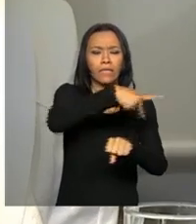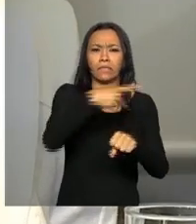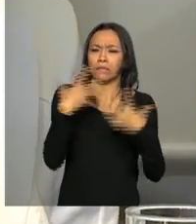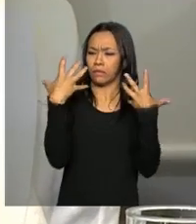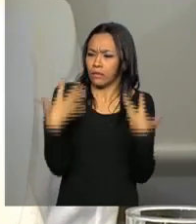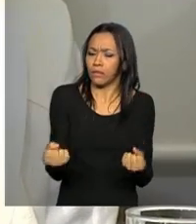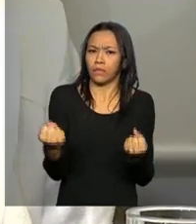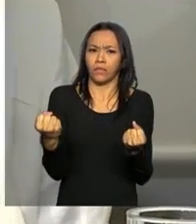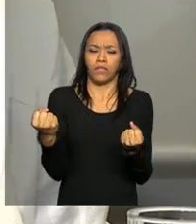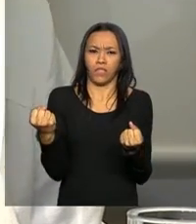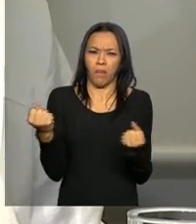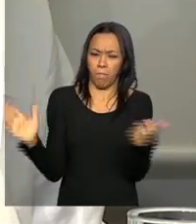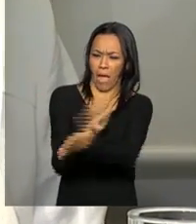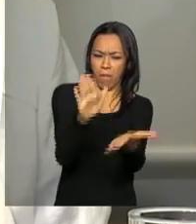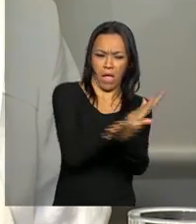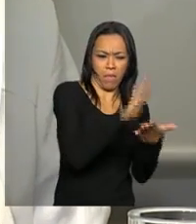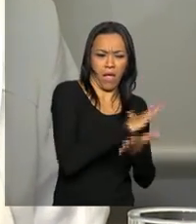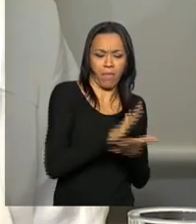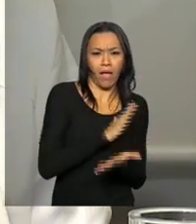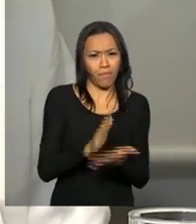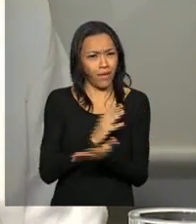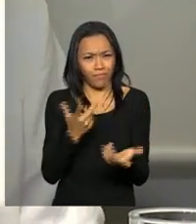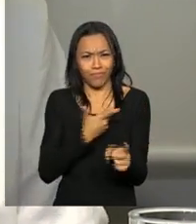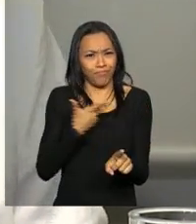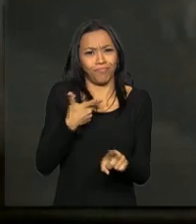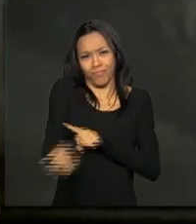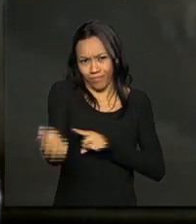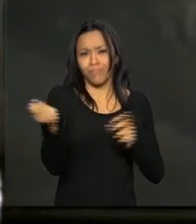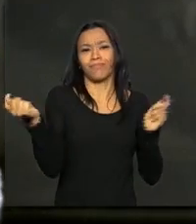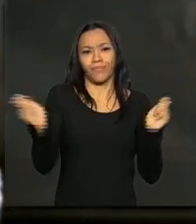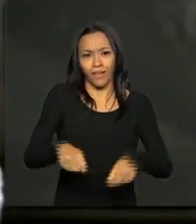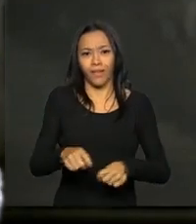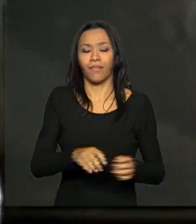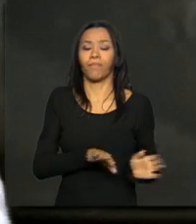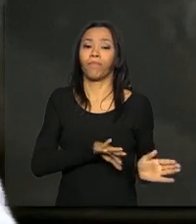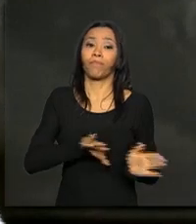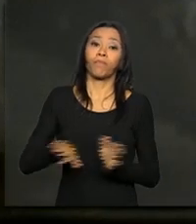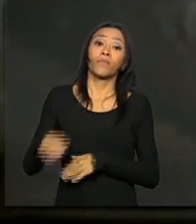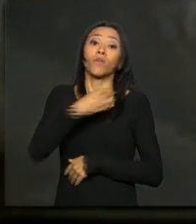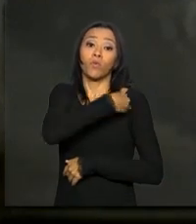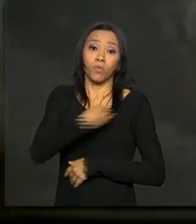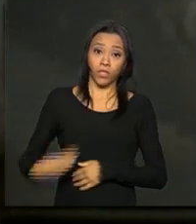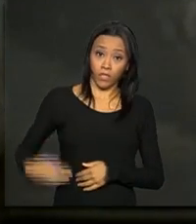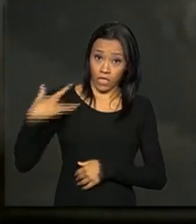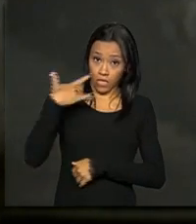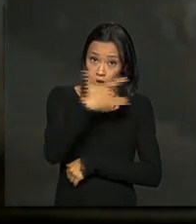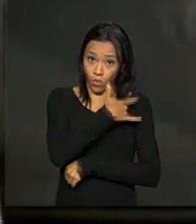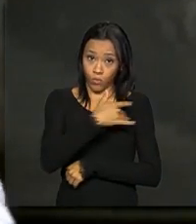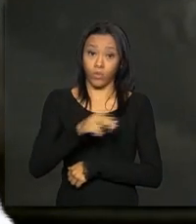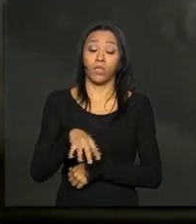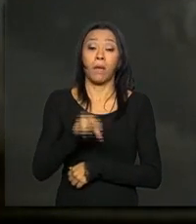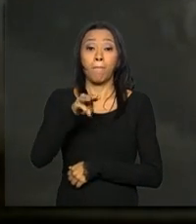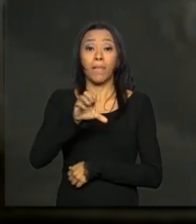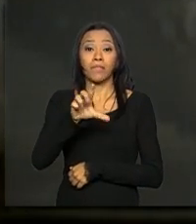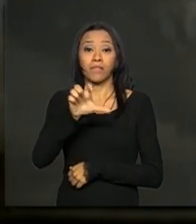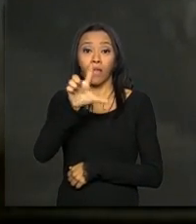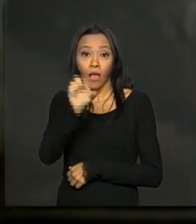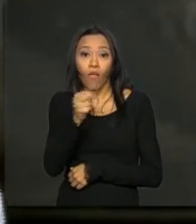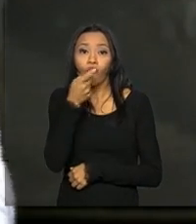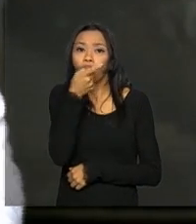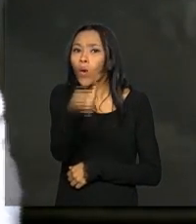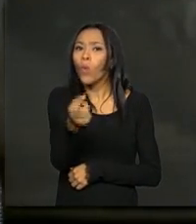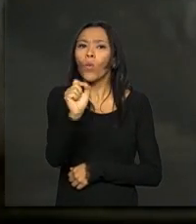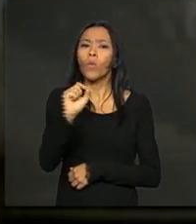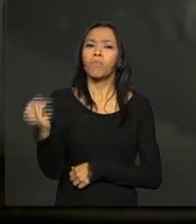quando o país está unido, nenhum mosquito é maior do que um país inteiro. O ministro da Saúde, Marcelo Castro, falou da importância de